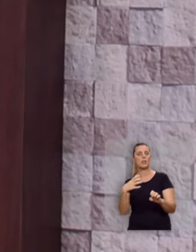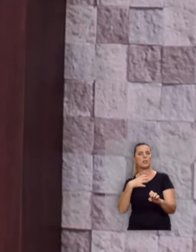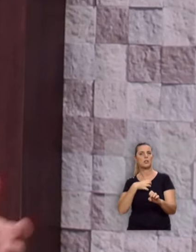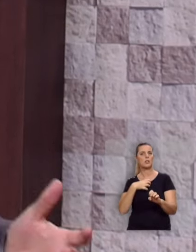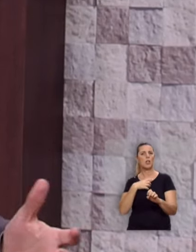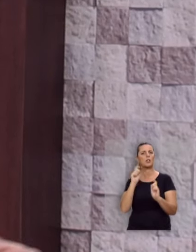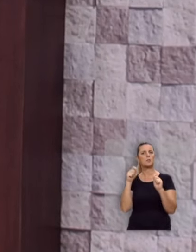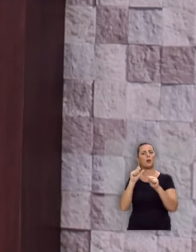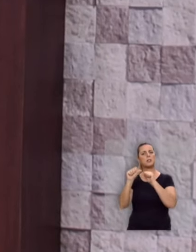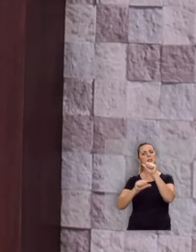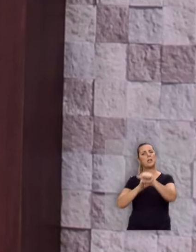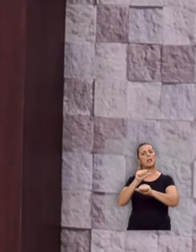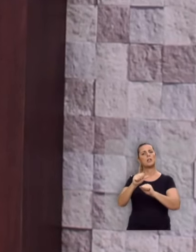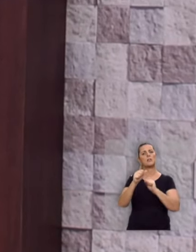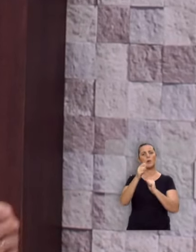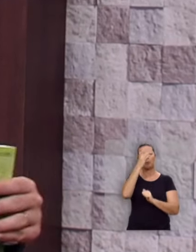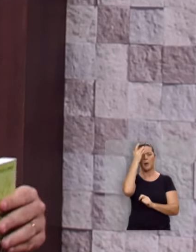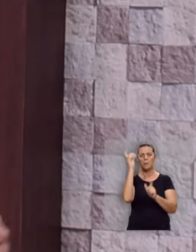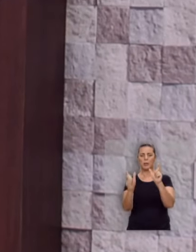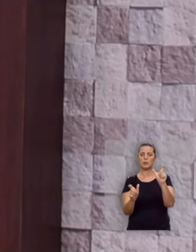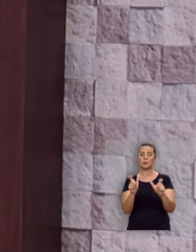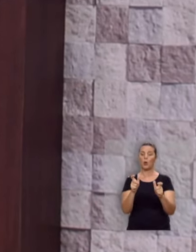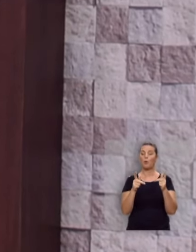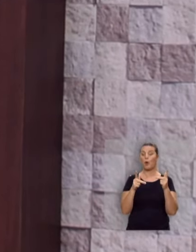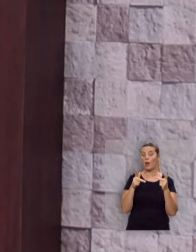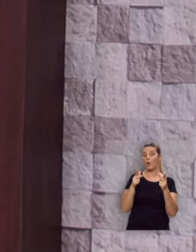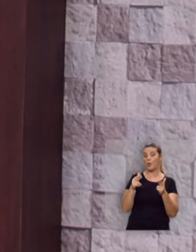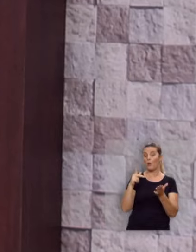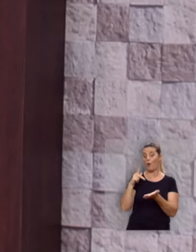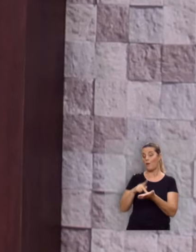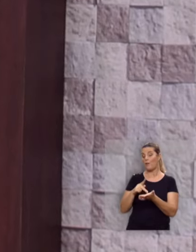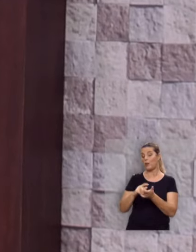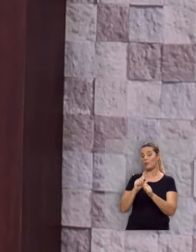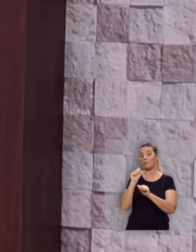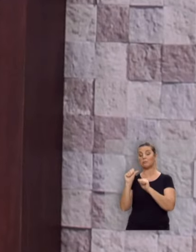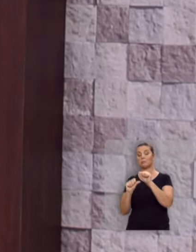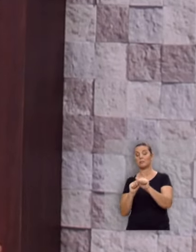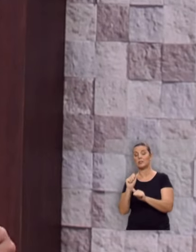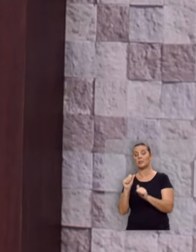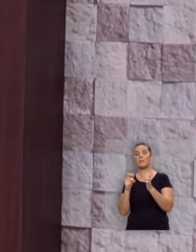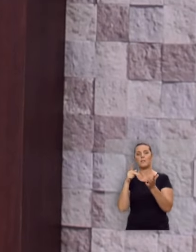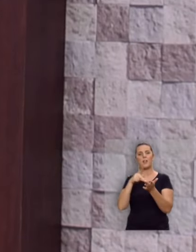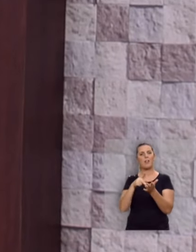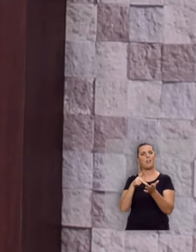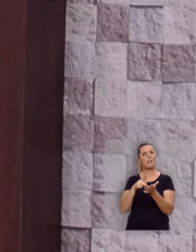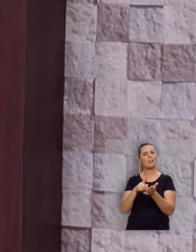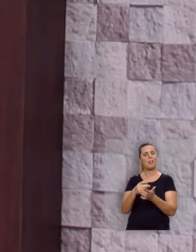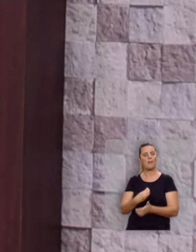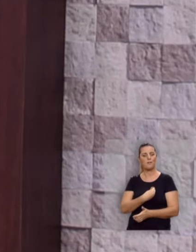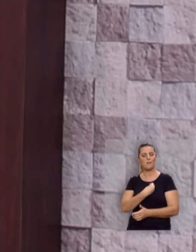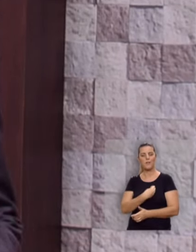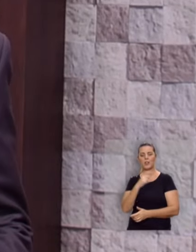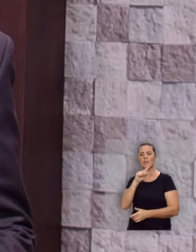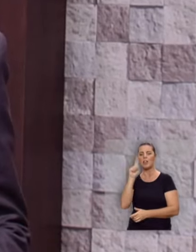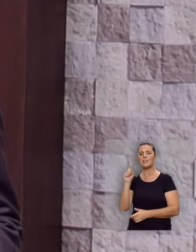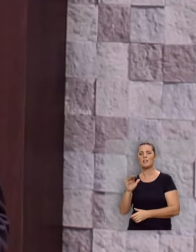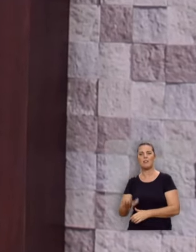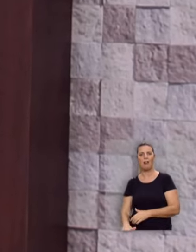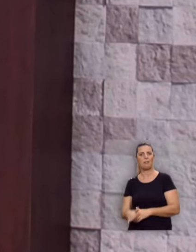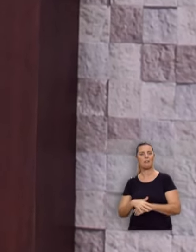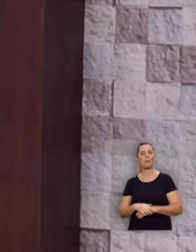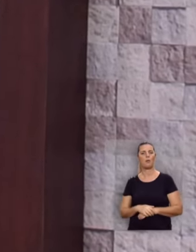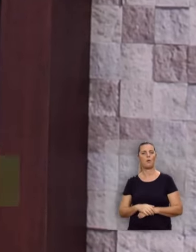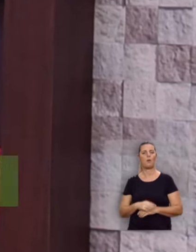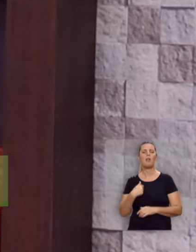que possam transformar essas pessoas, assim como essa verdade transformou efetivamente a vida de Zaqueu.